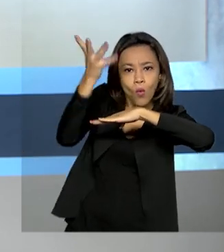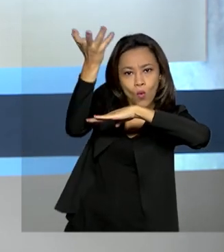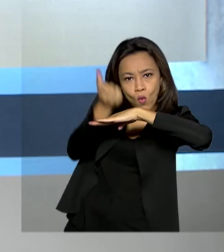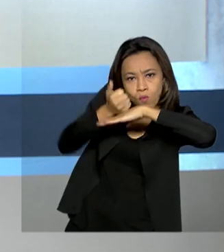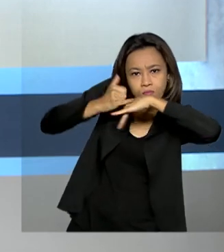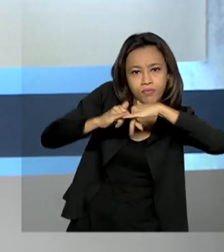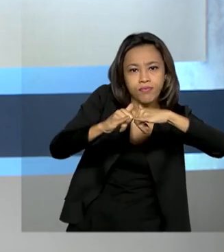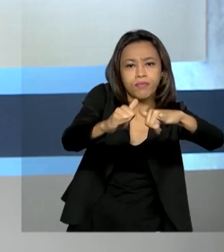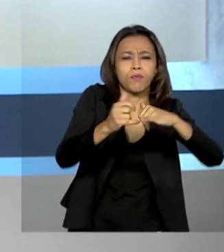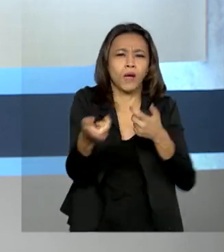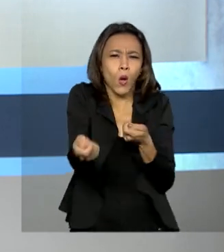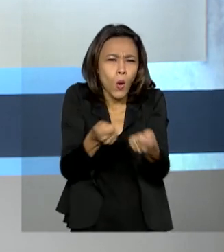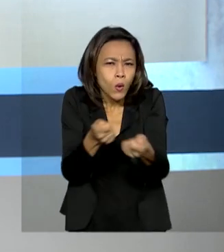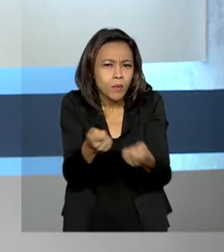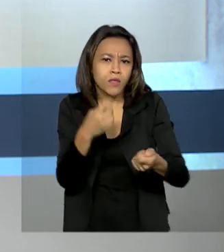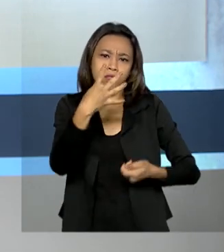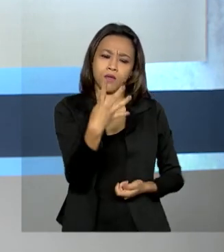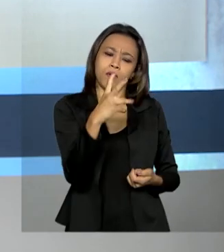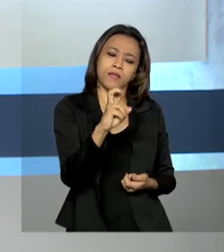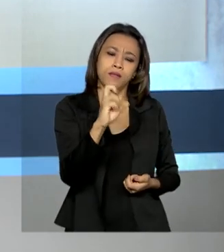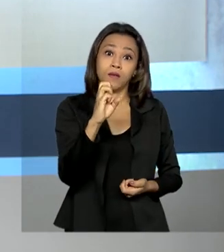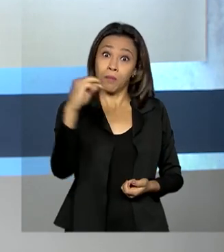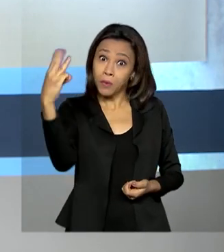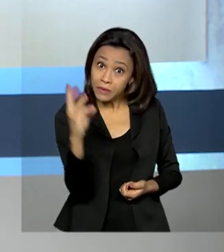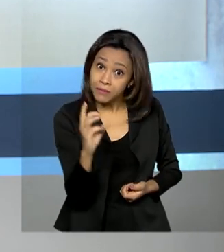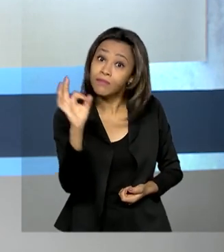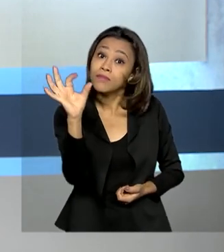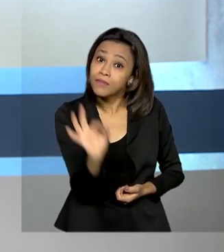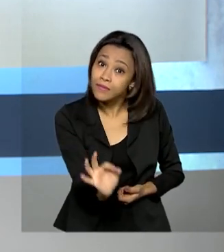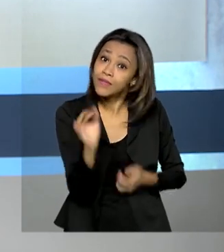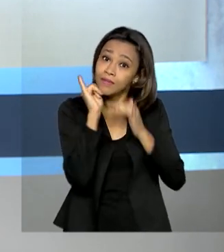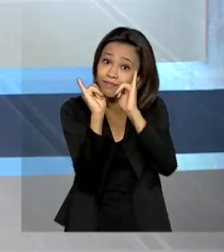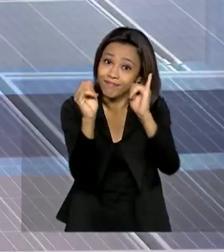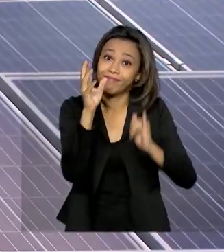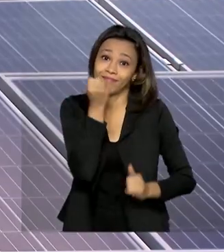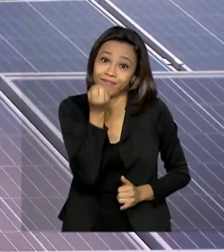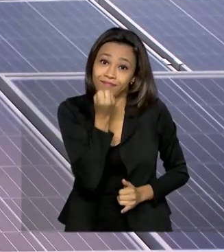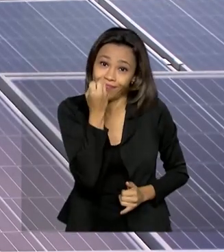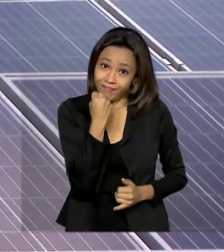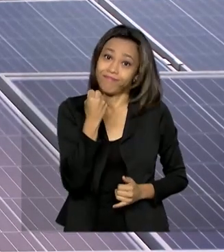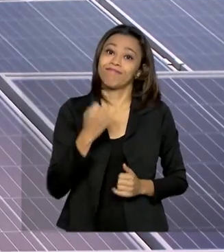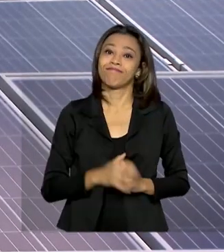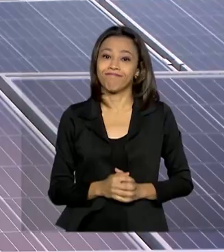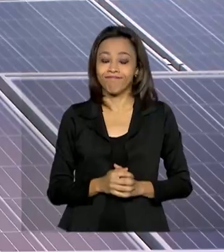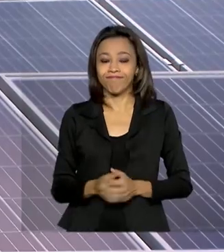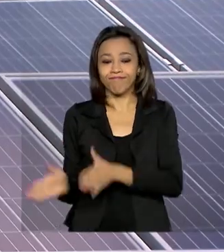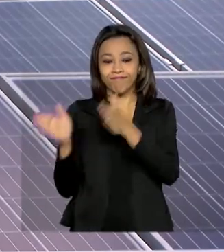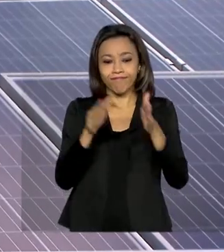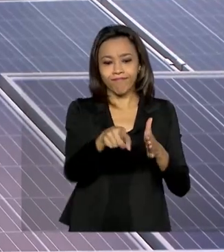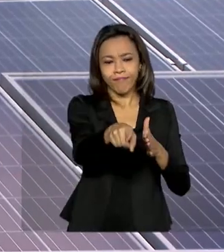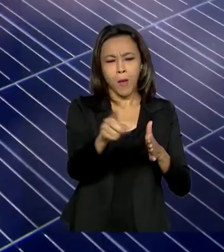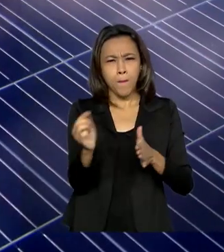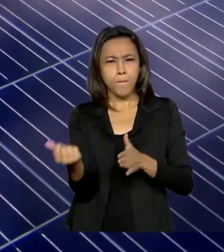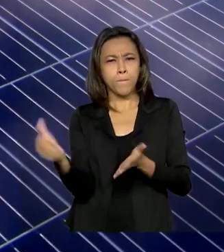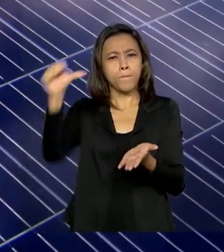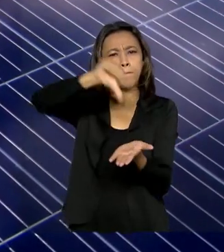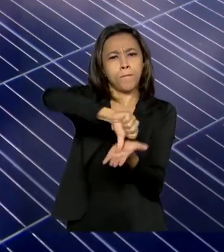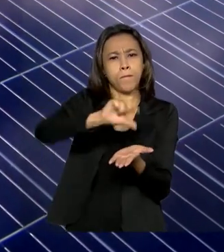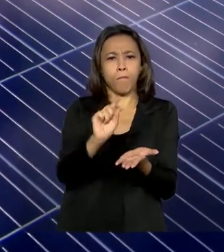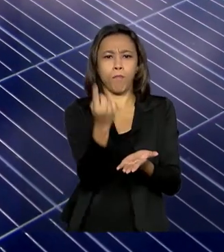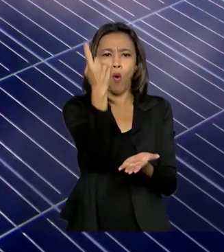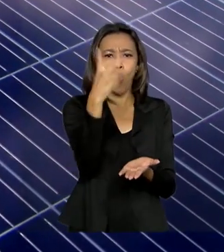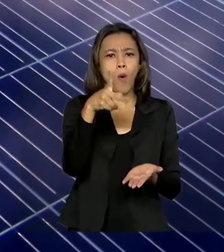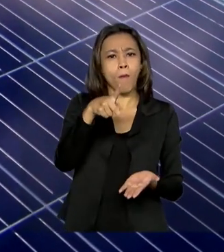economia de 45% na conta mensal de energia elétrica. Um projeto piloto funciona há